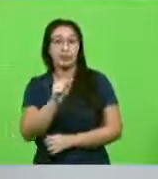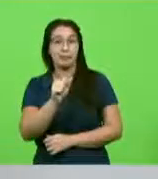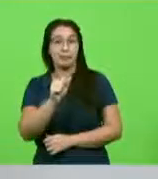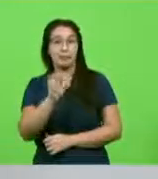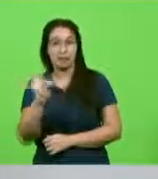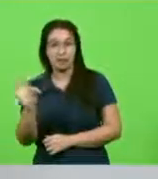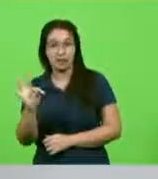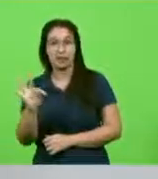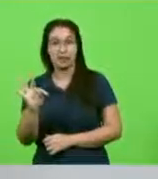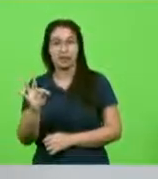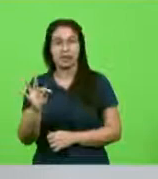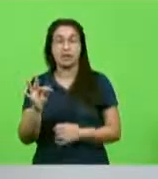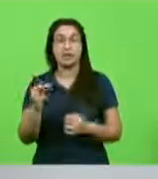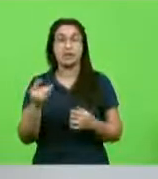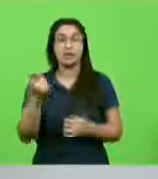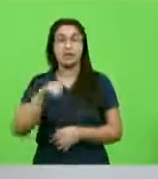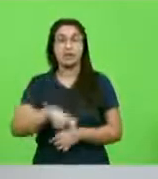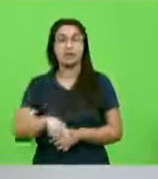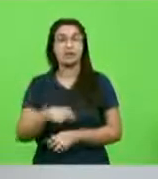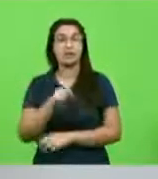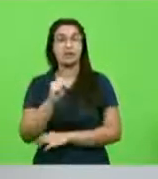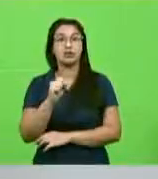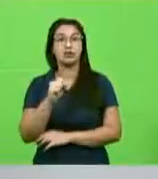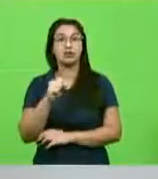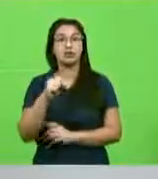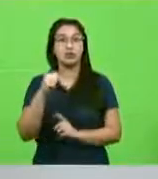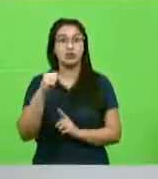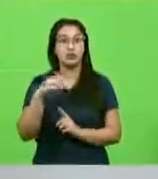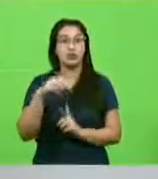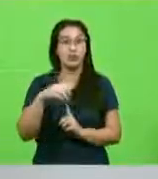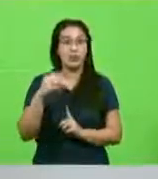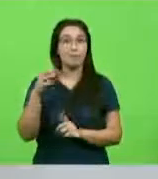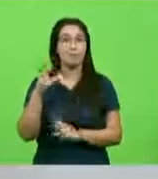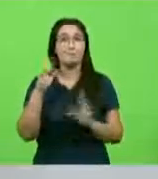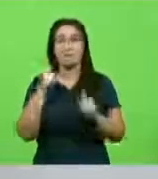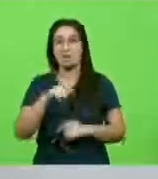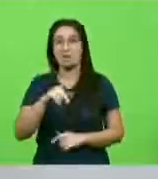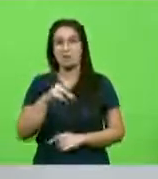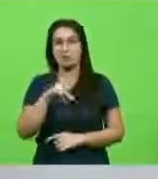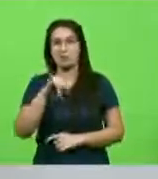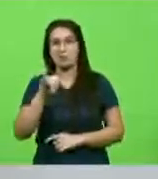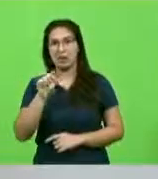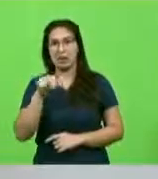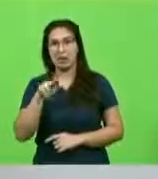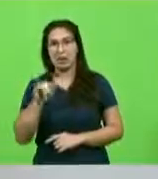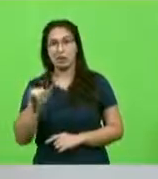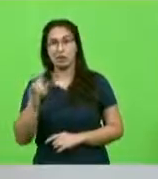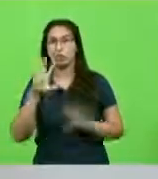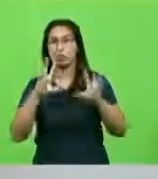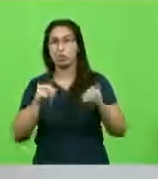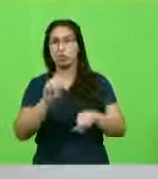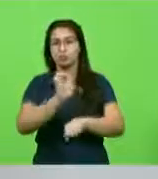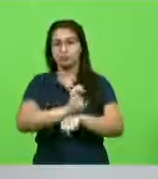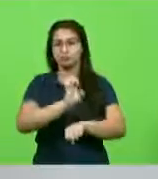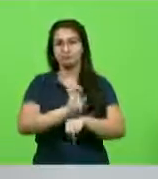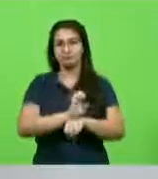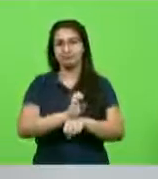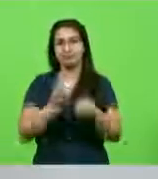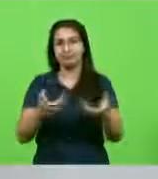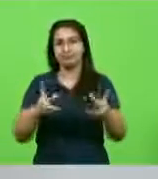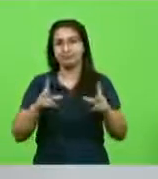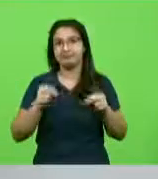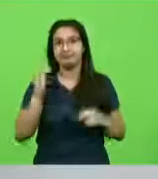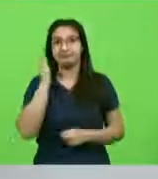deliberado no Rio Grande do Sul, foi aprovado no Piauí. Todos os Estados reconhecendo a importância